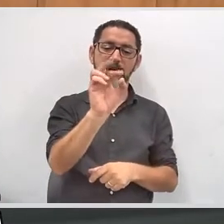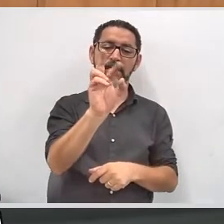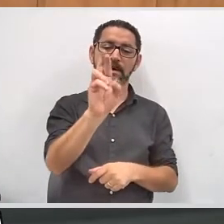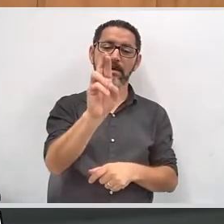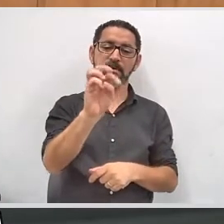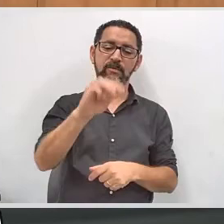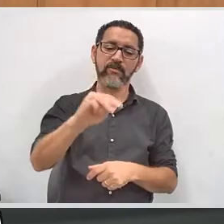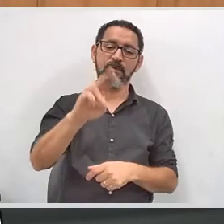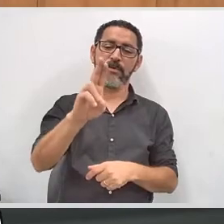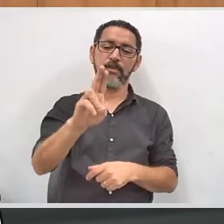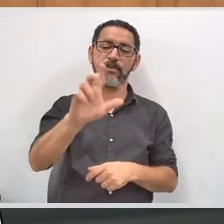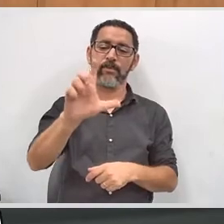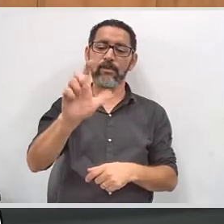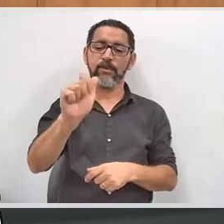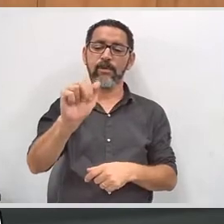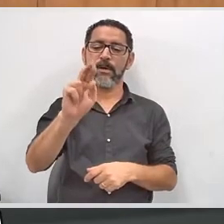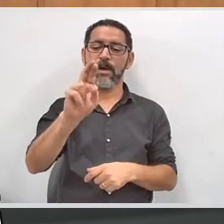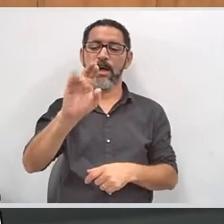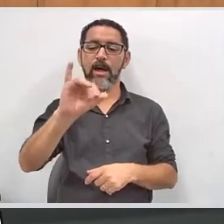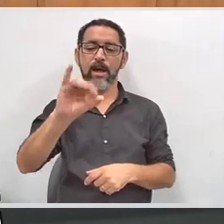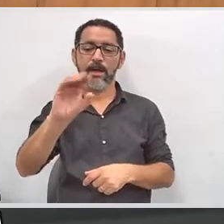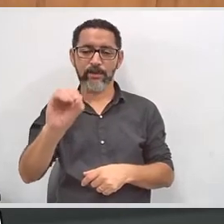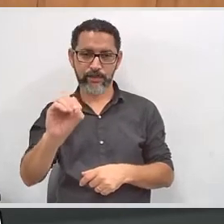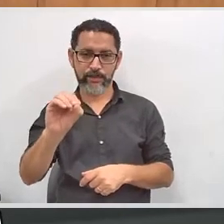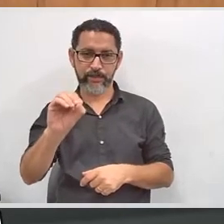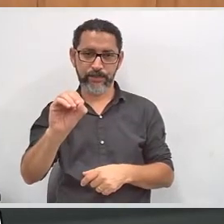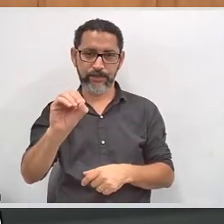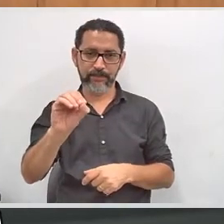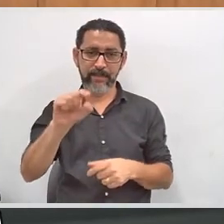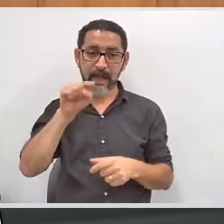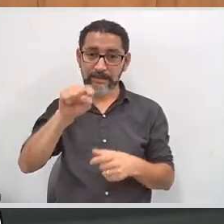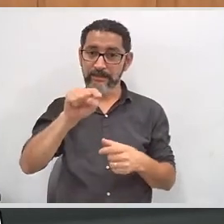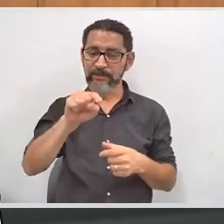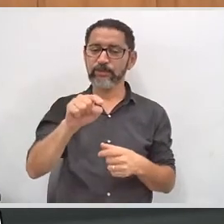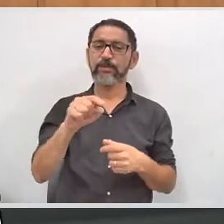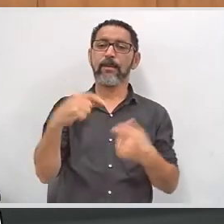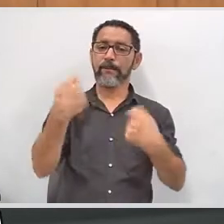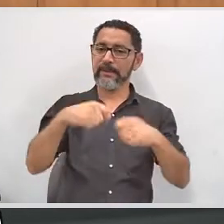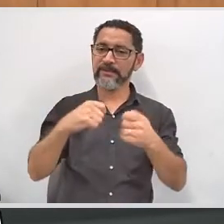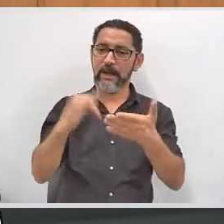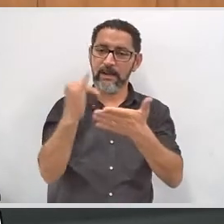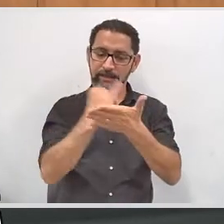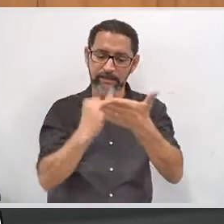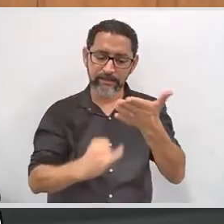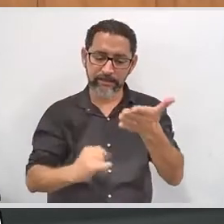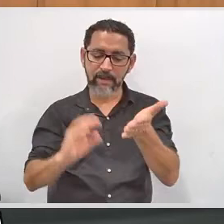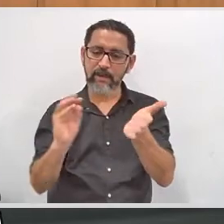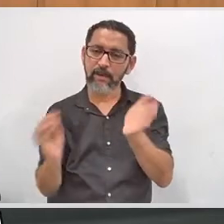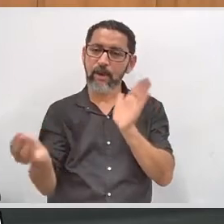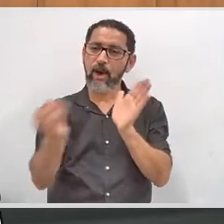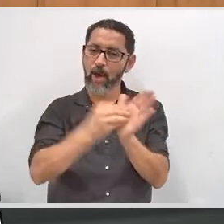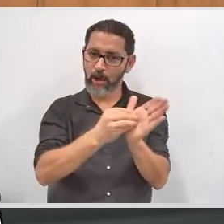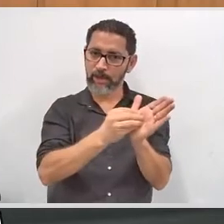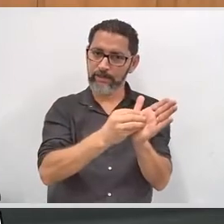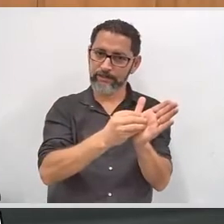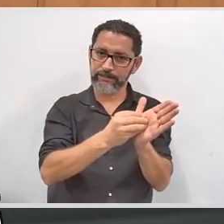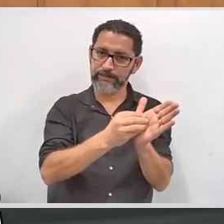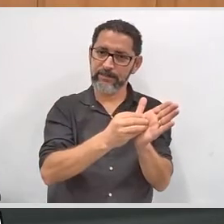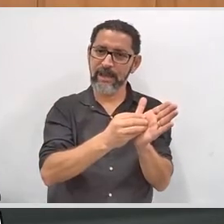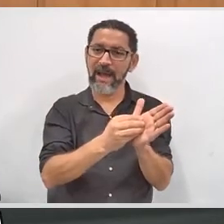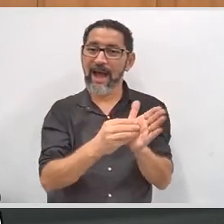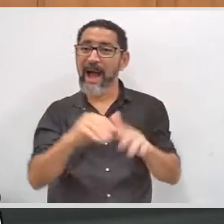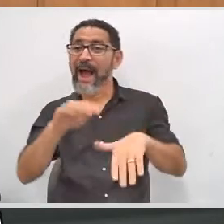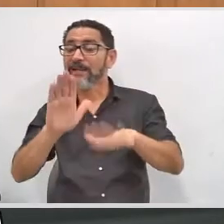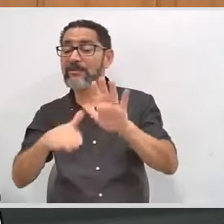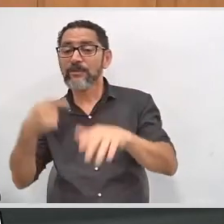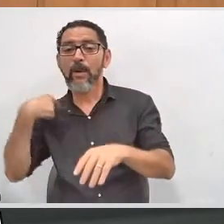não quer dizer que haverá mudança da sessão eleitoral. As pessoas parecem que têm um certo receio de preencher esse